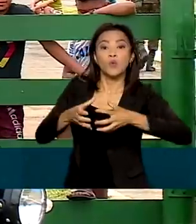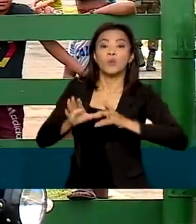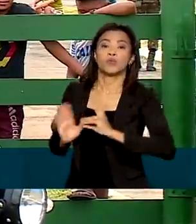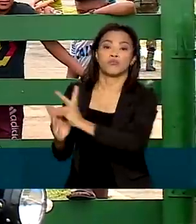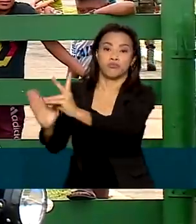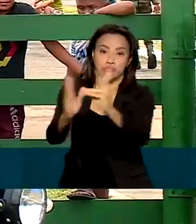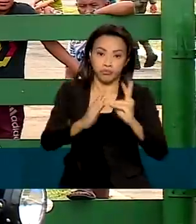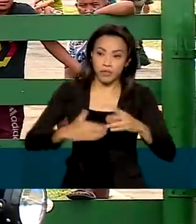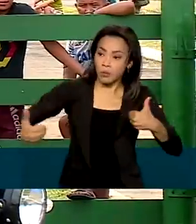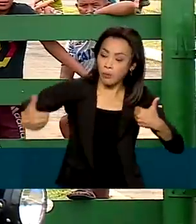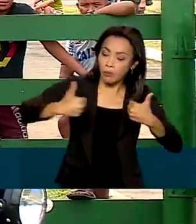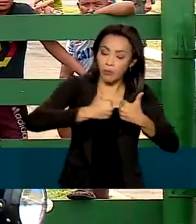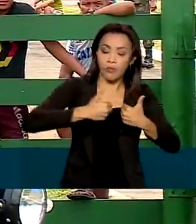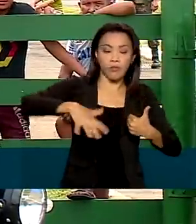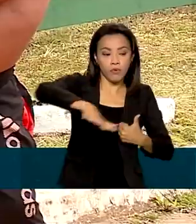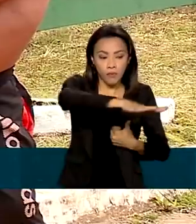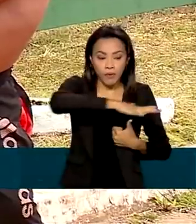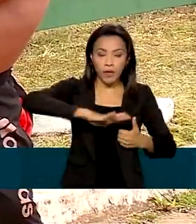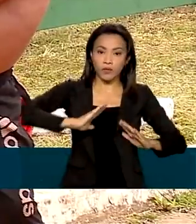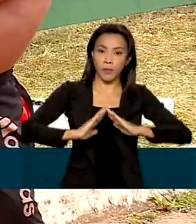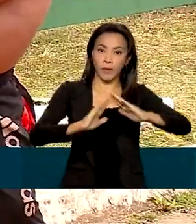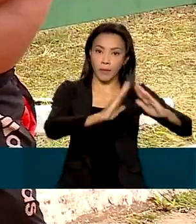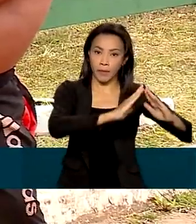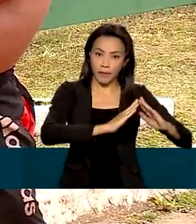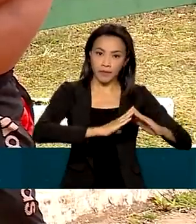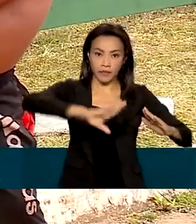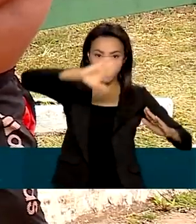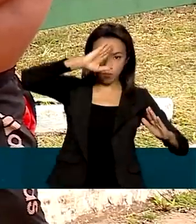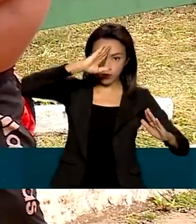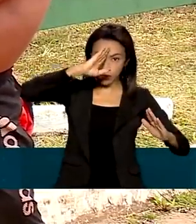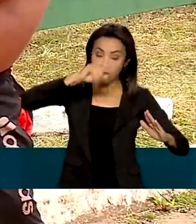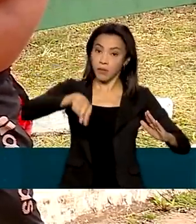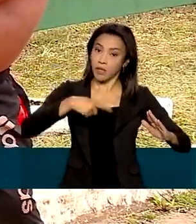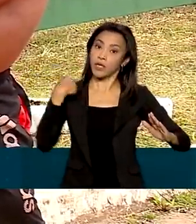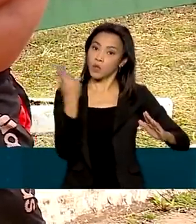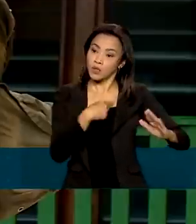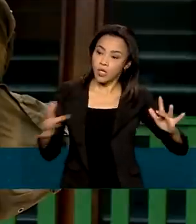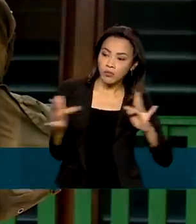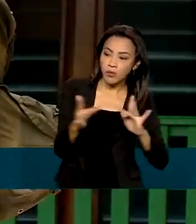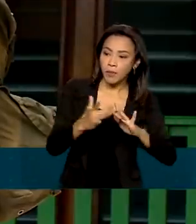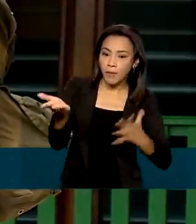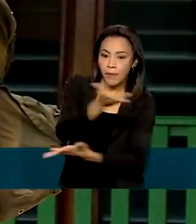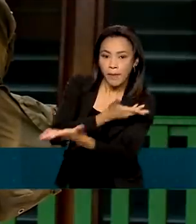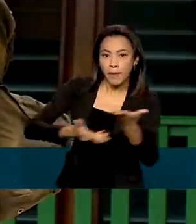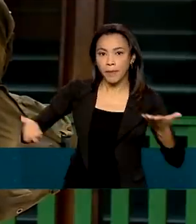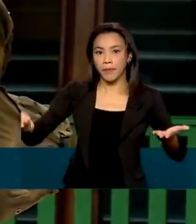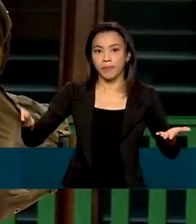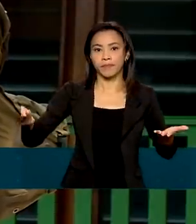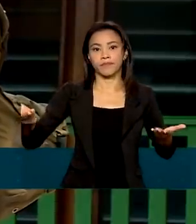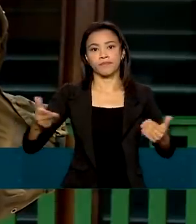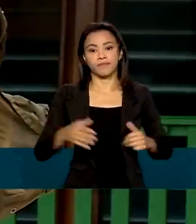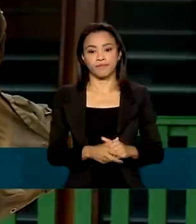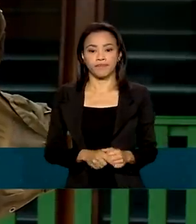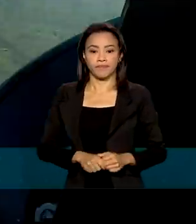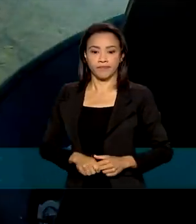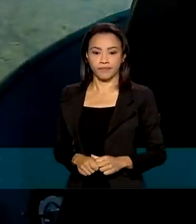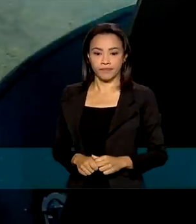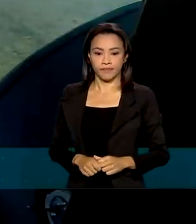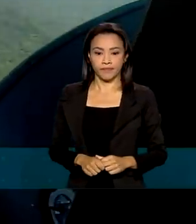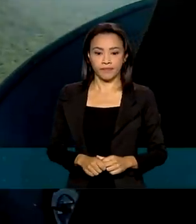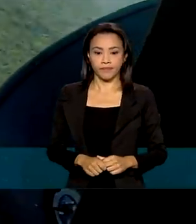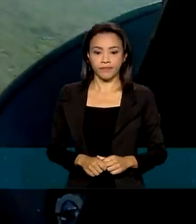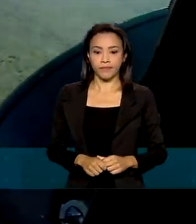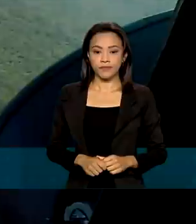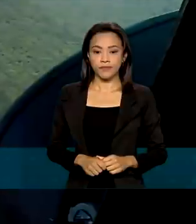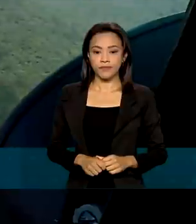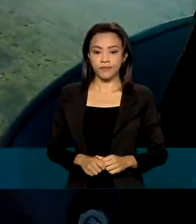de modo que a gente possa fazer uma ação de desenvolvimento integrada. Vamos se defender desta brasileira Amazônia! Vamos